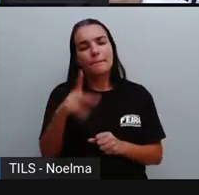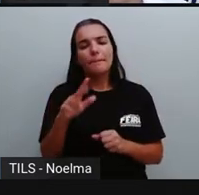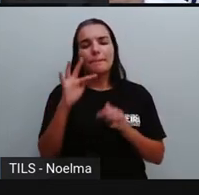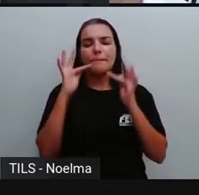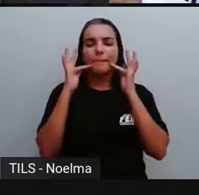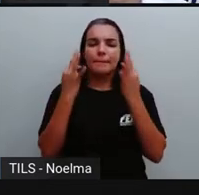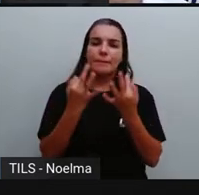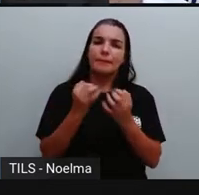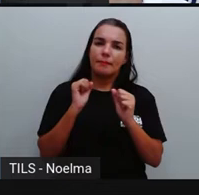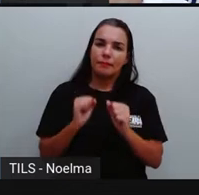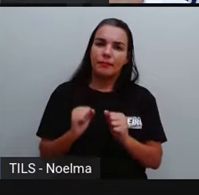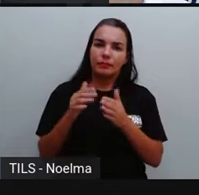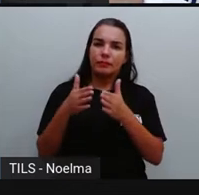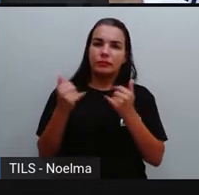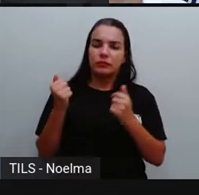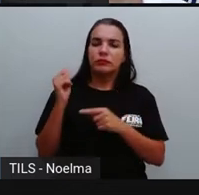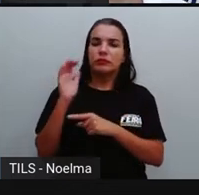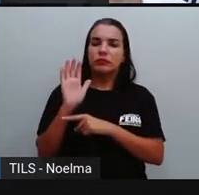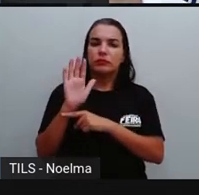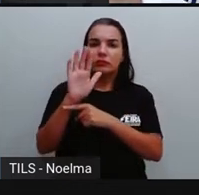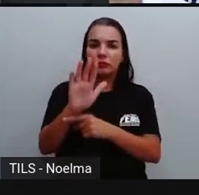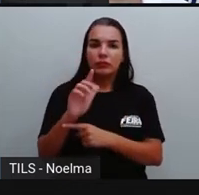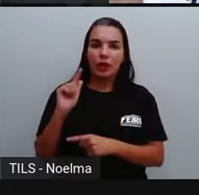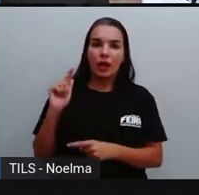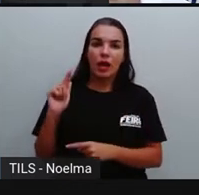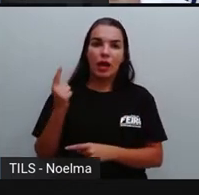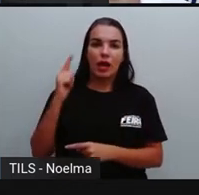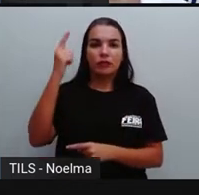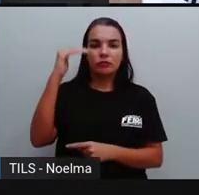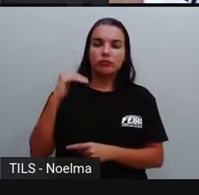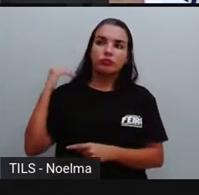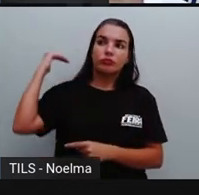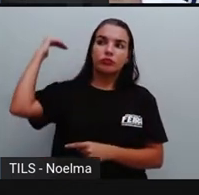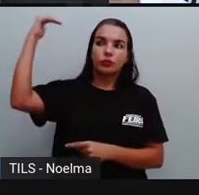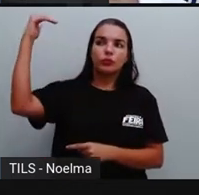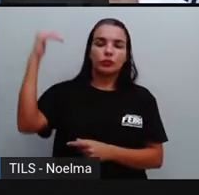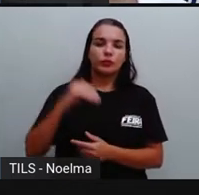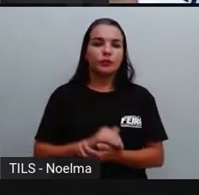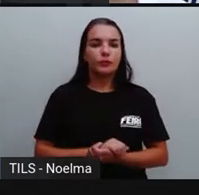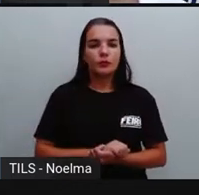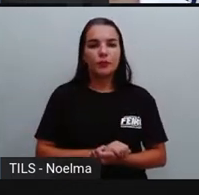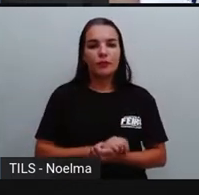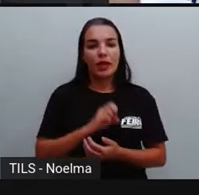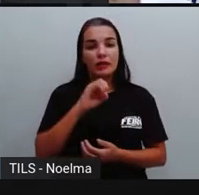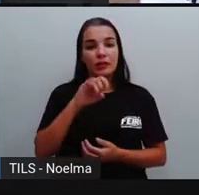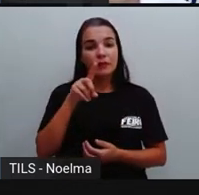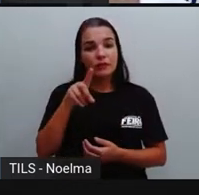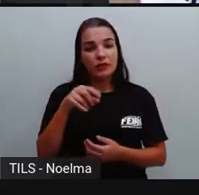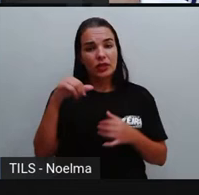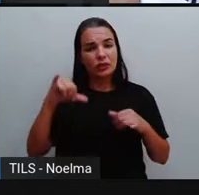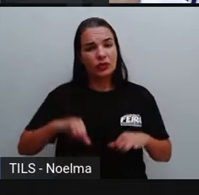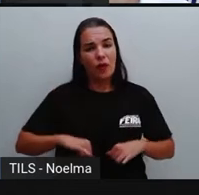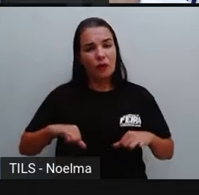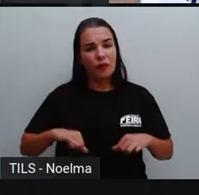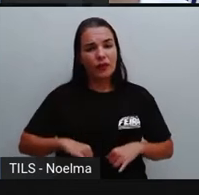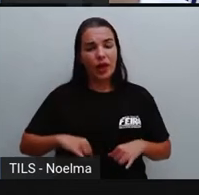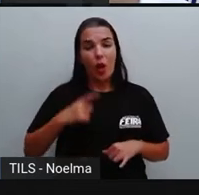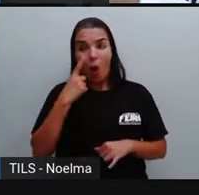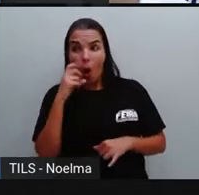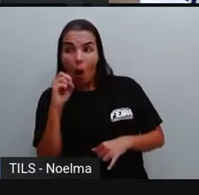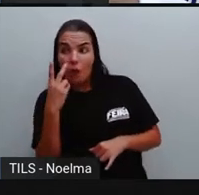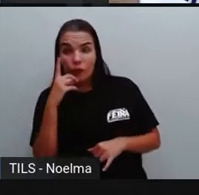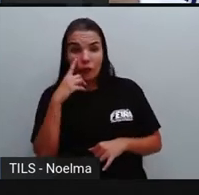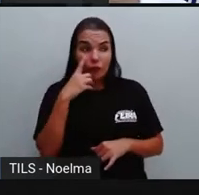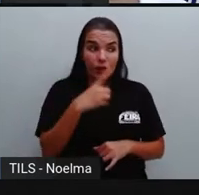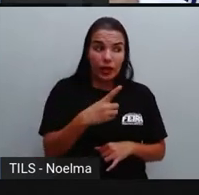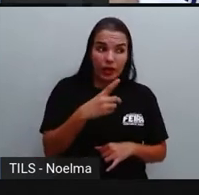ajuda a um adulto. E se você presenciou o bullying, viu um coleguinha sofrendo bullying, conversa com o coleguinha pra ele